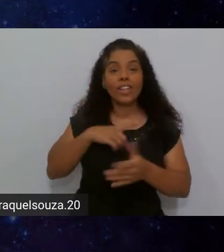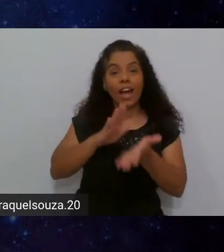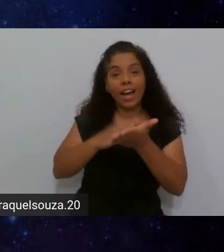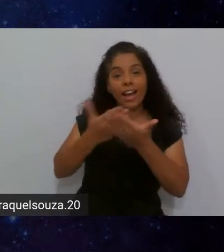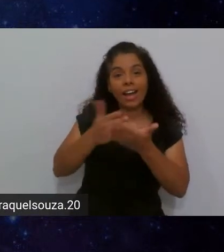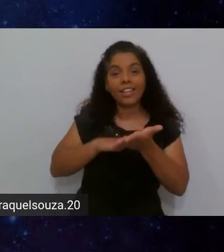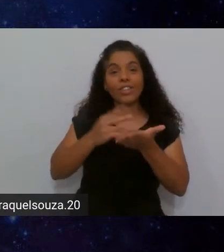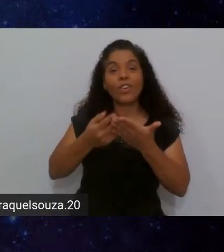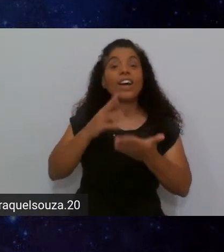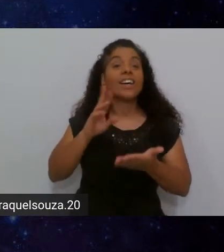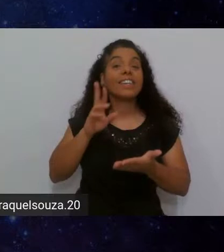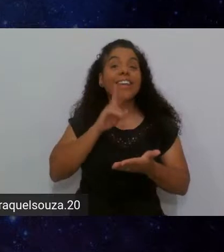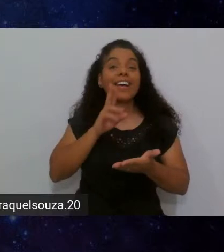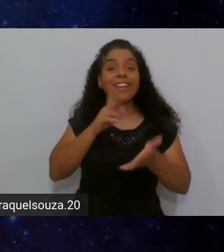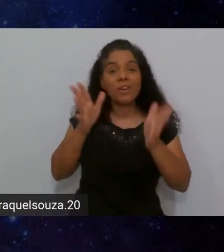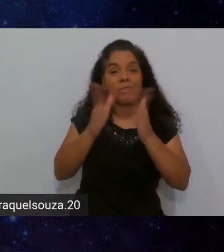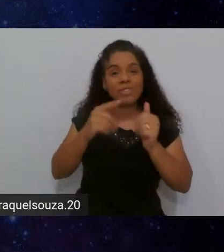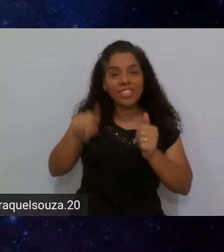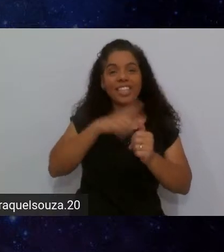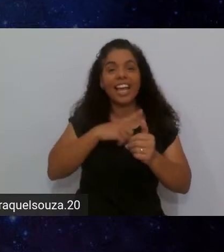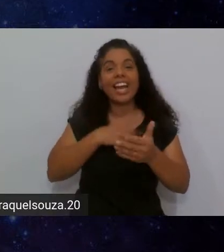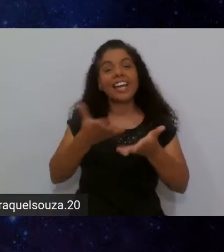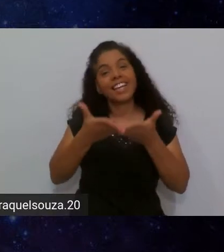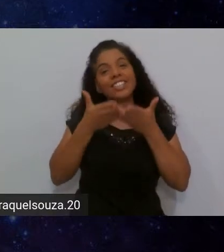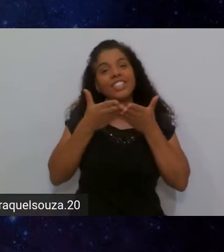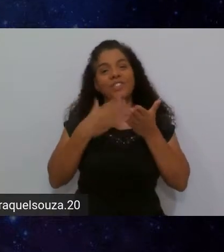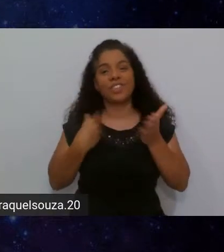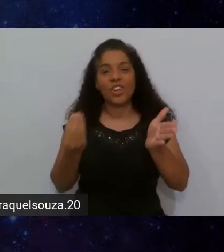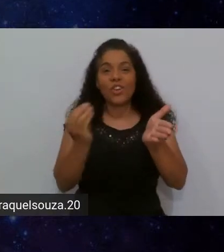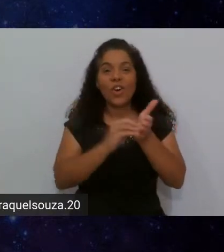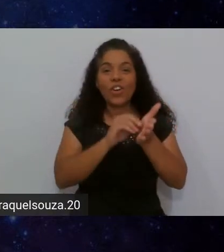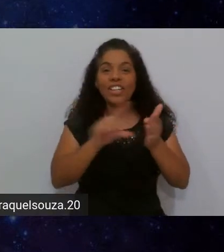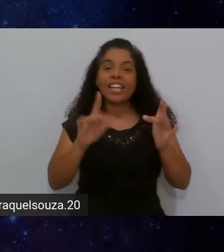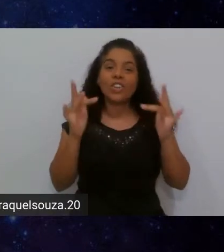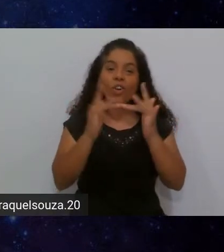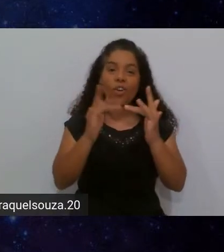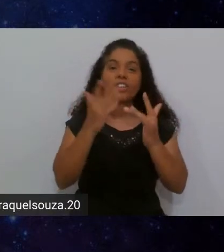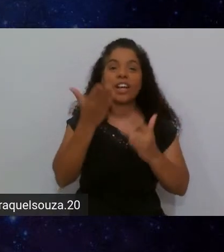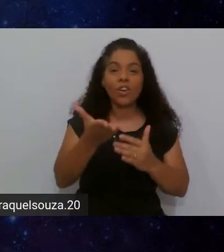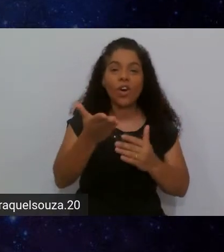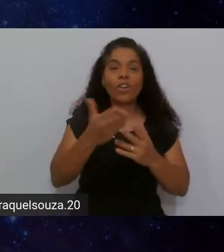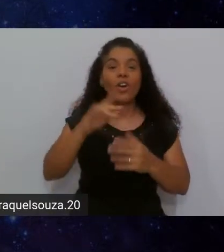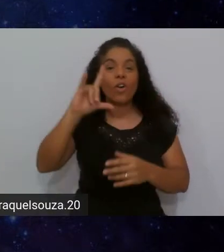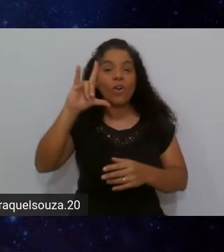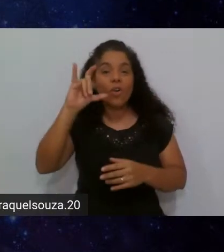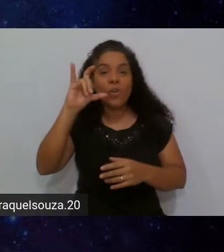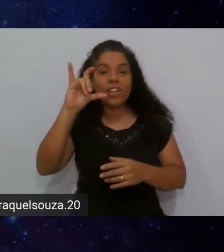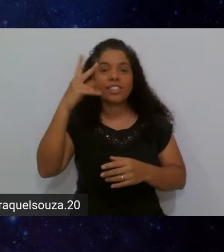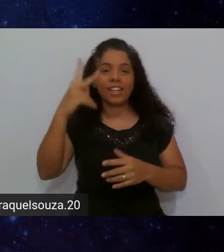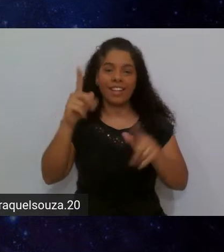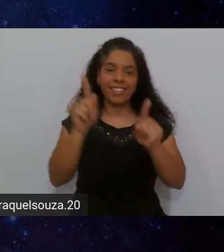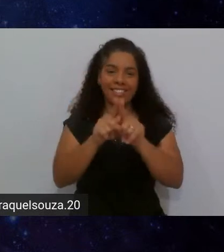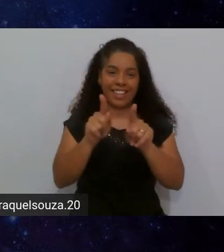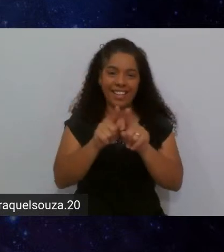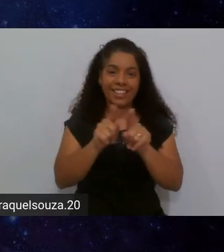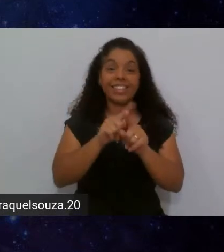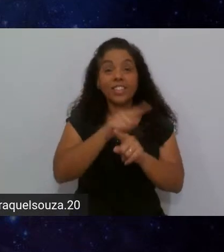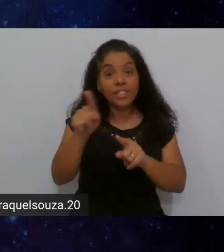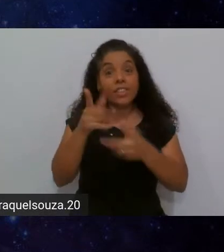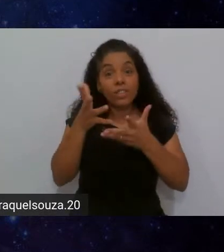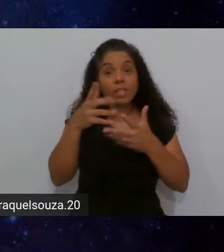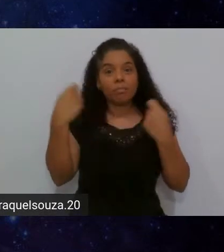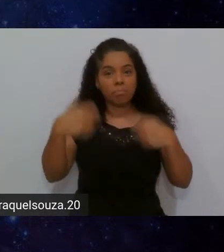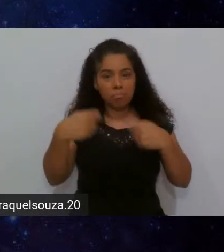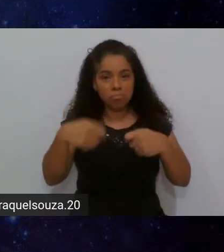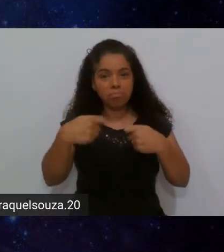então eu pedi para ela que, gentilmente, colocar aqui um dos seus contatos. Ela colocou aqui o Instagram dela, ok? Então, se vocês